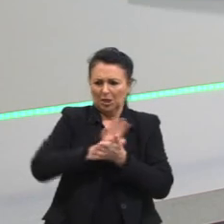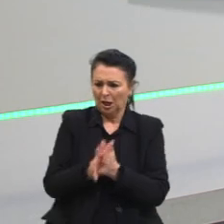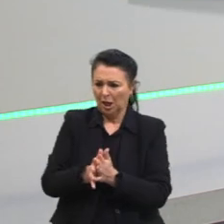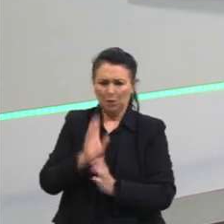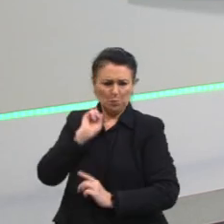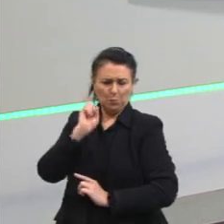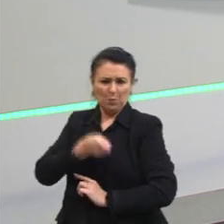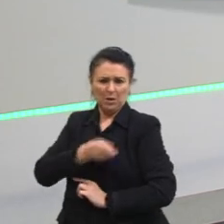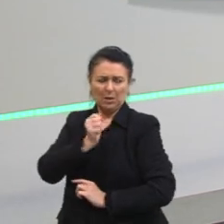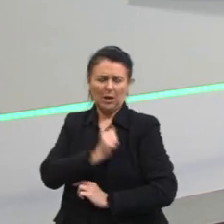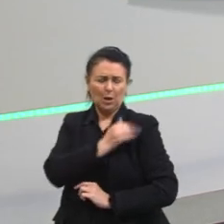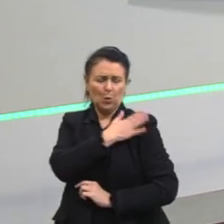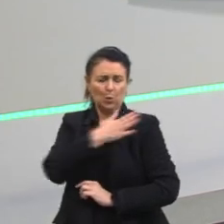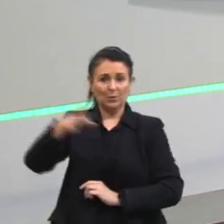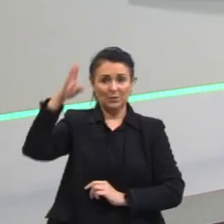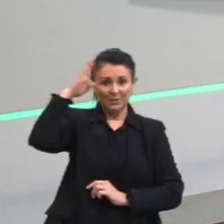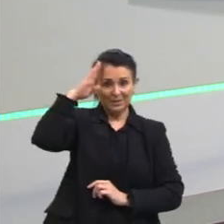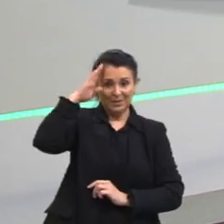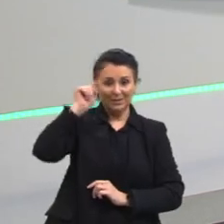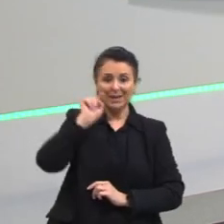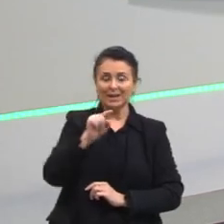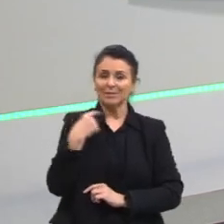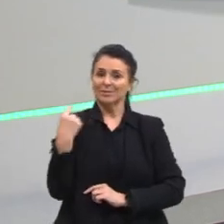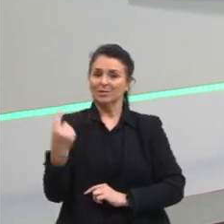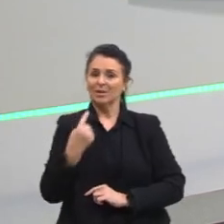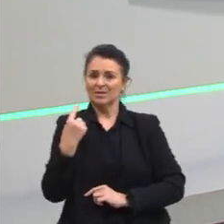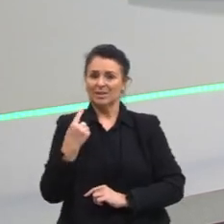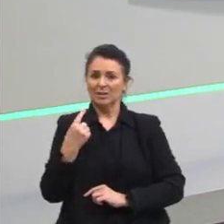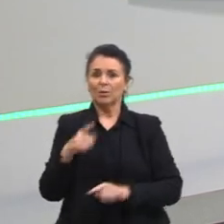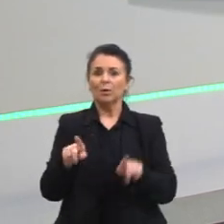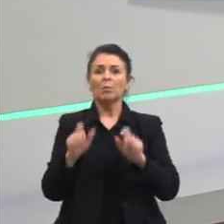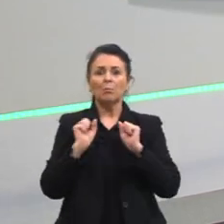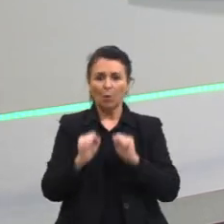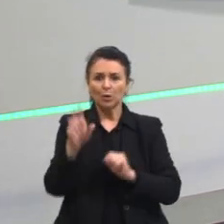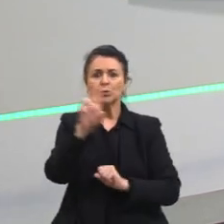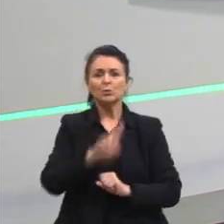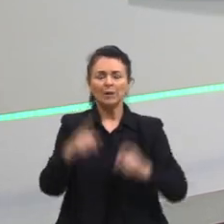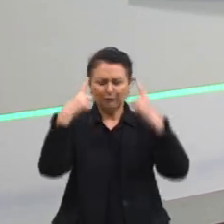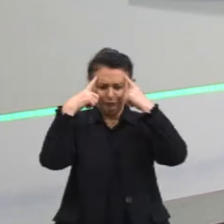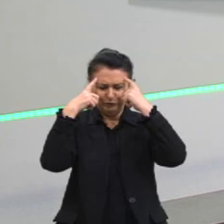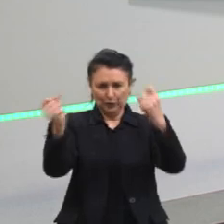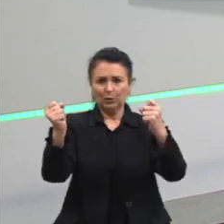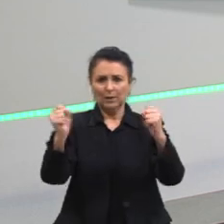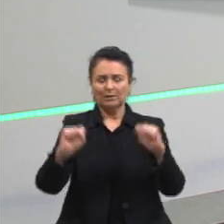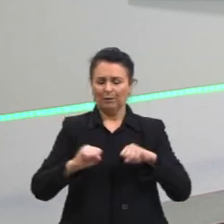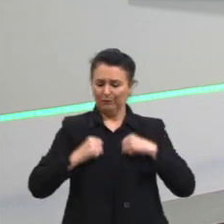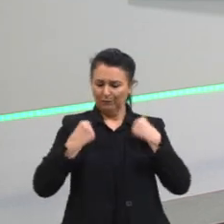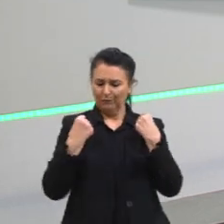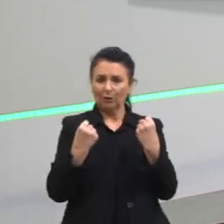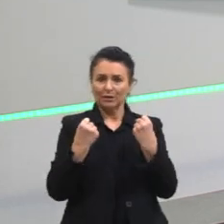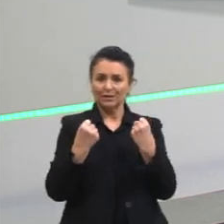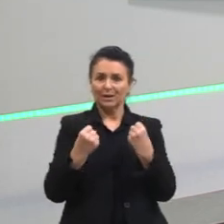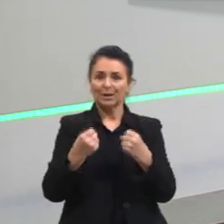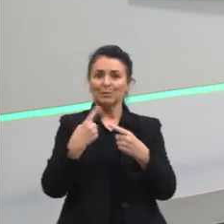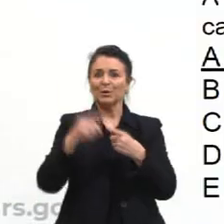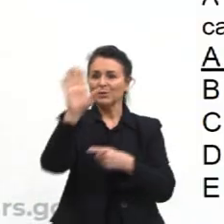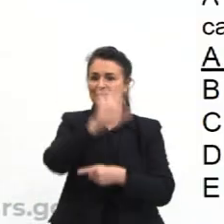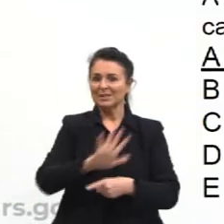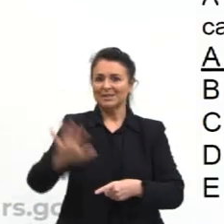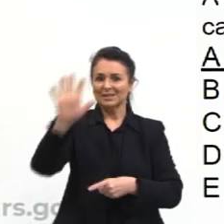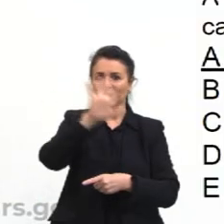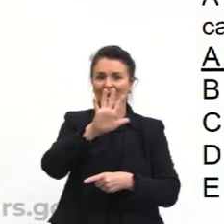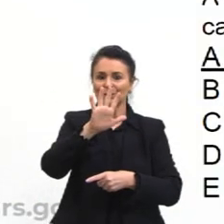exército. Então, ele tem esse monopólio da violência, da força, que antes estava dividido entre os nobres, entre